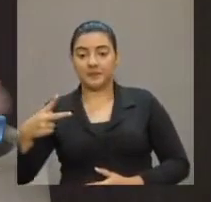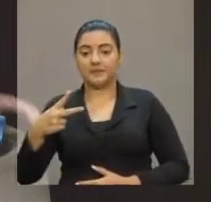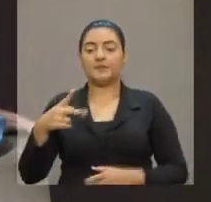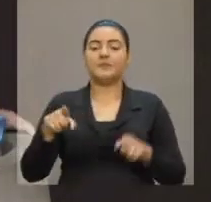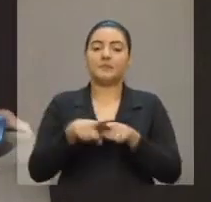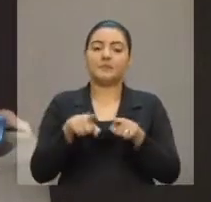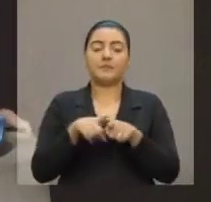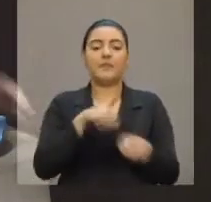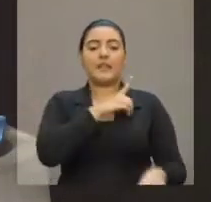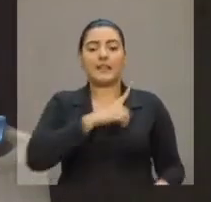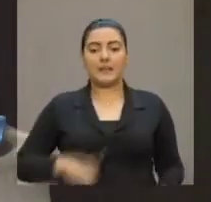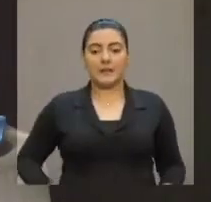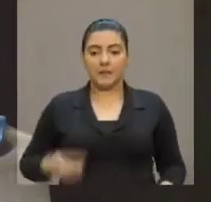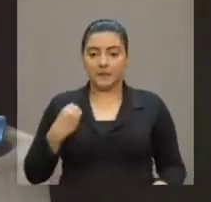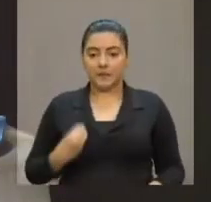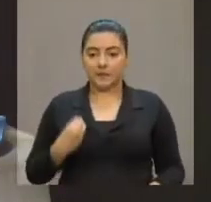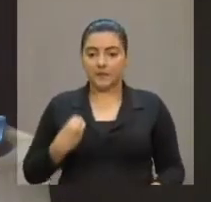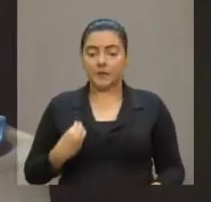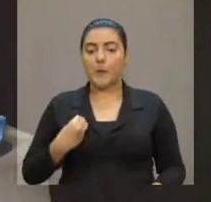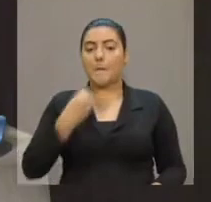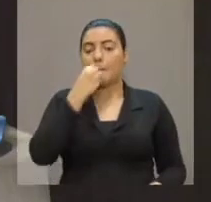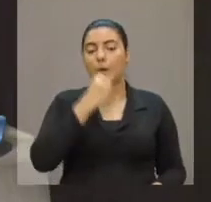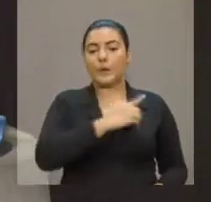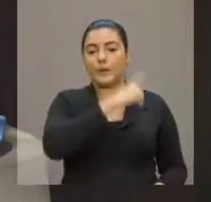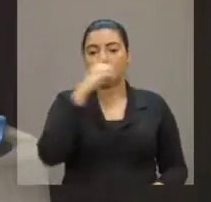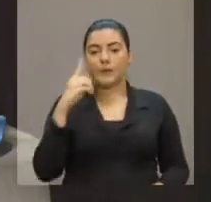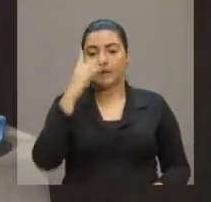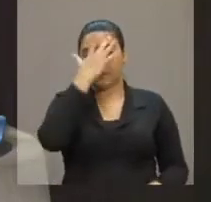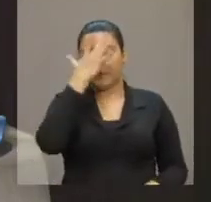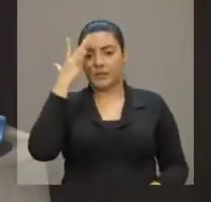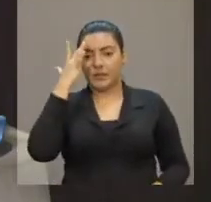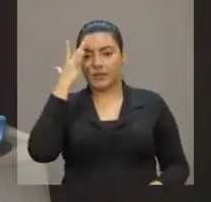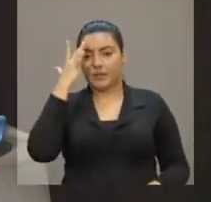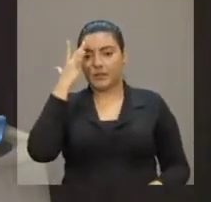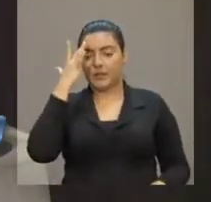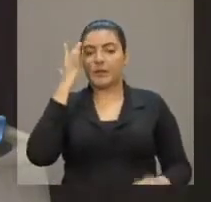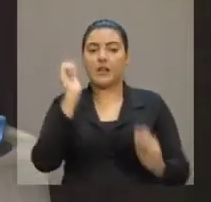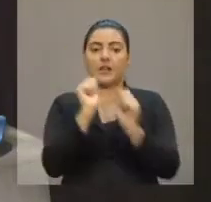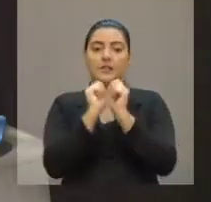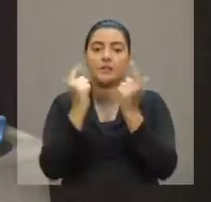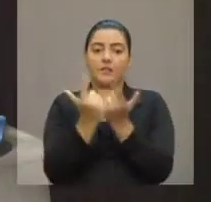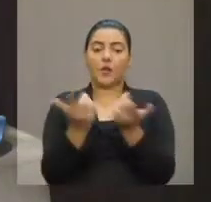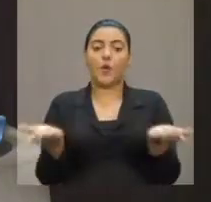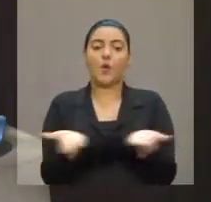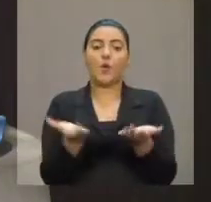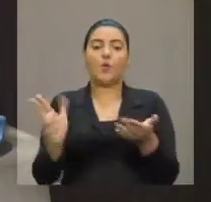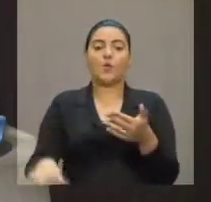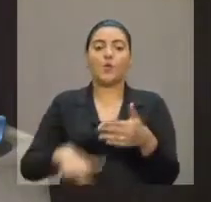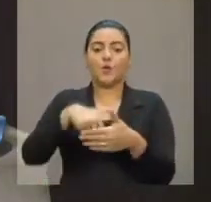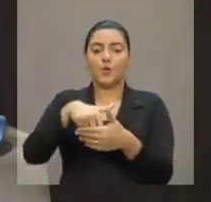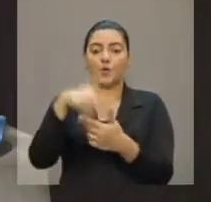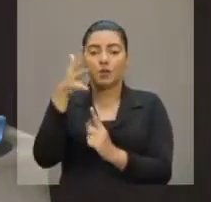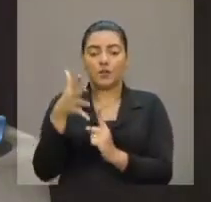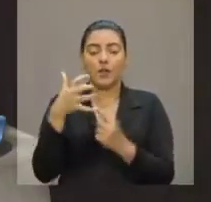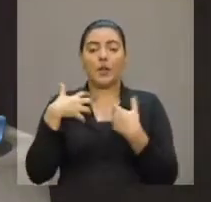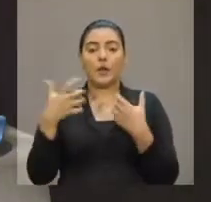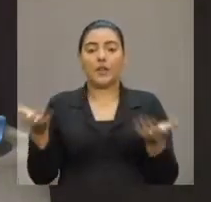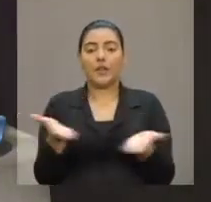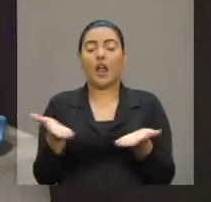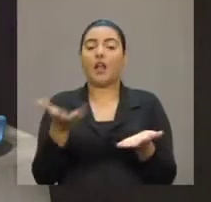bom dia senhoras e senhores. senhoras senhores deputados, bom dia aos que nos ouvem à casa. Nesse pronunciamento de hoje, eu queria